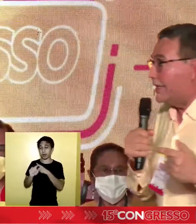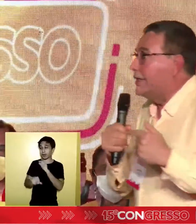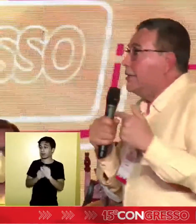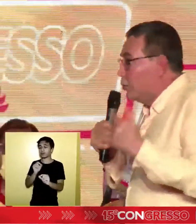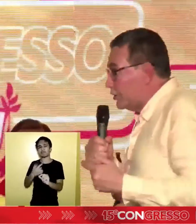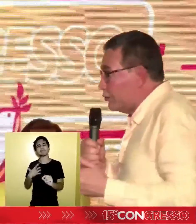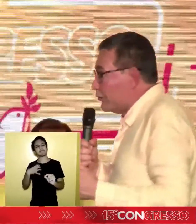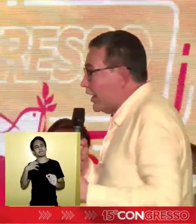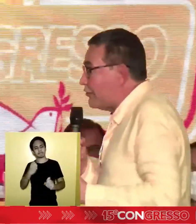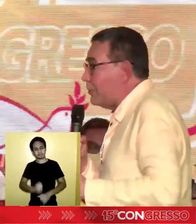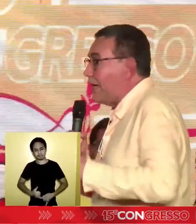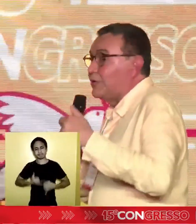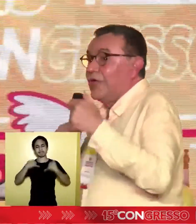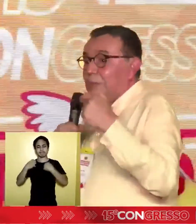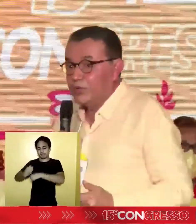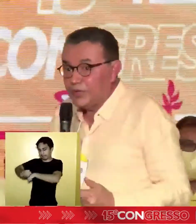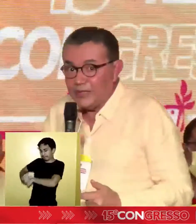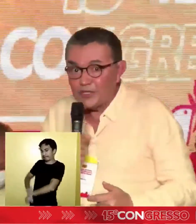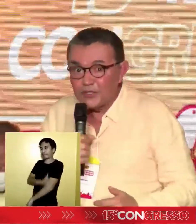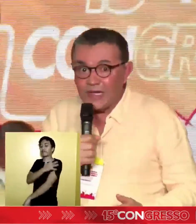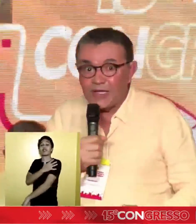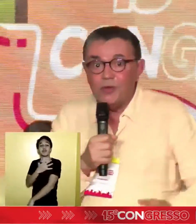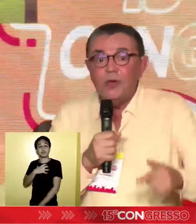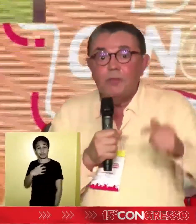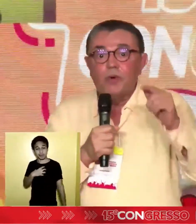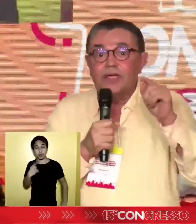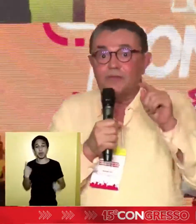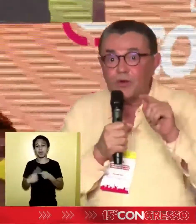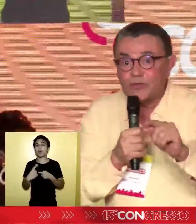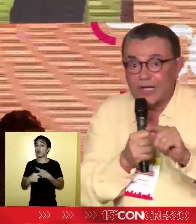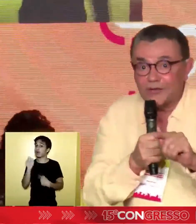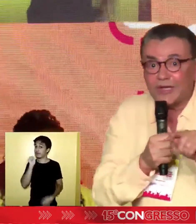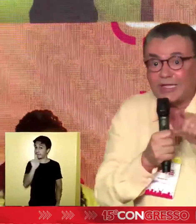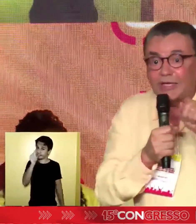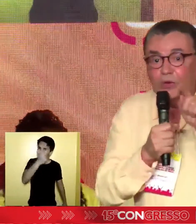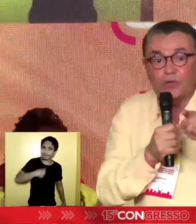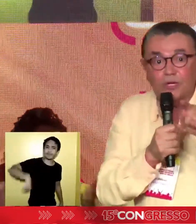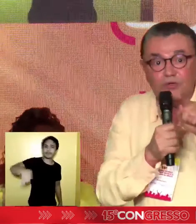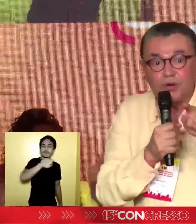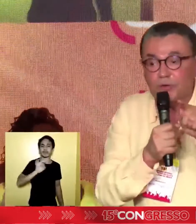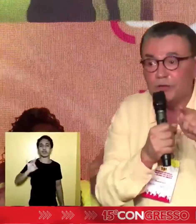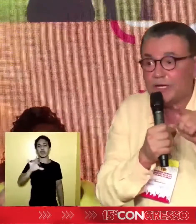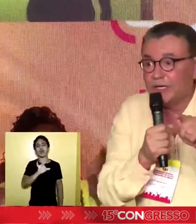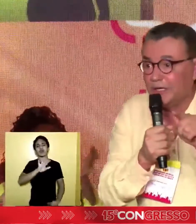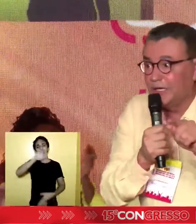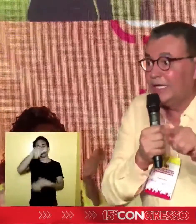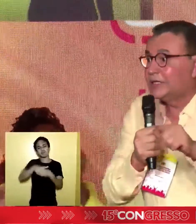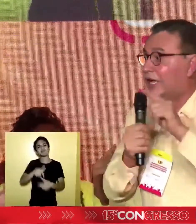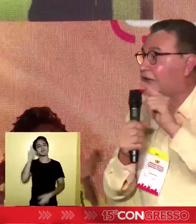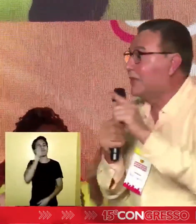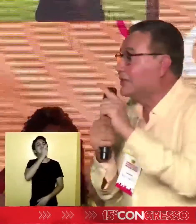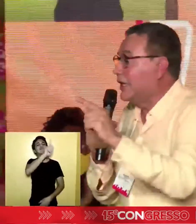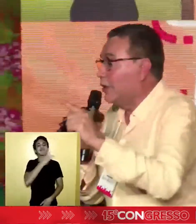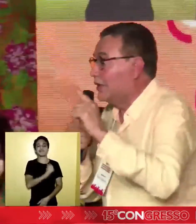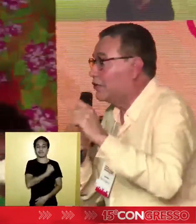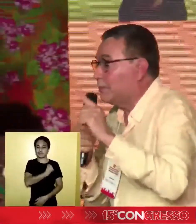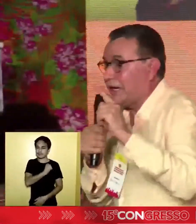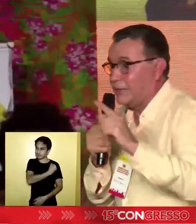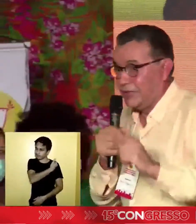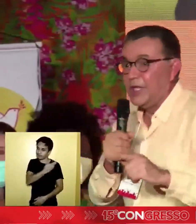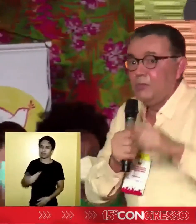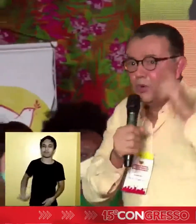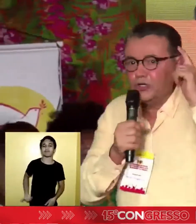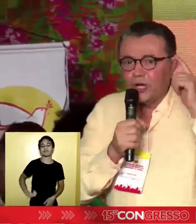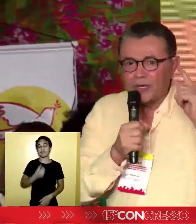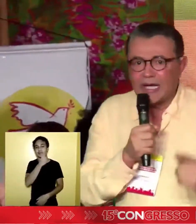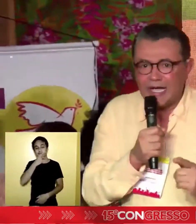muito alegre, muito entusiasmado, muito energizado, porque vocês, cada um que eu estou vendo aqui, transmitiram isso